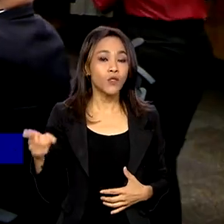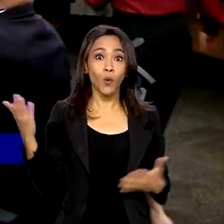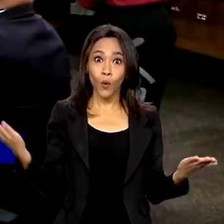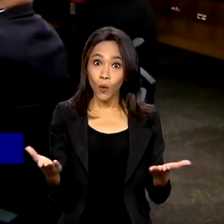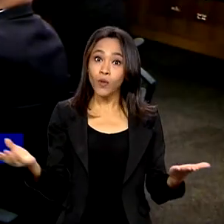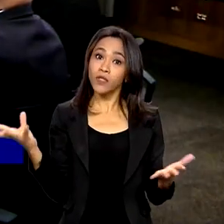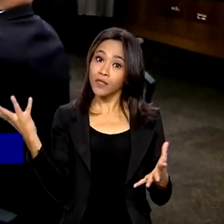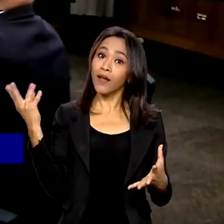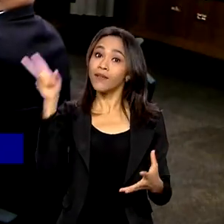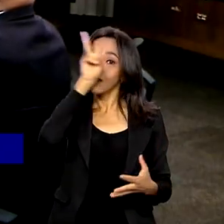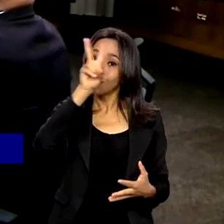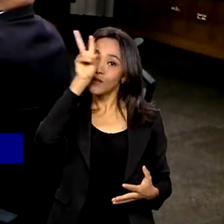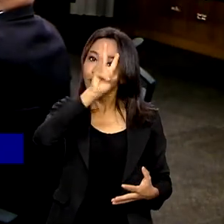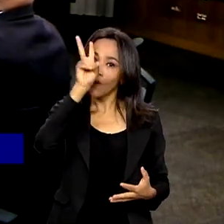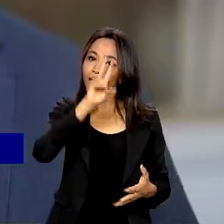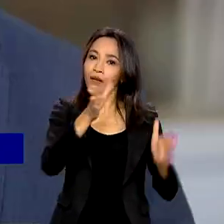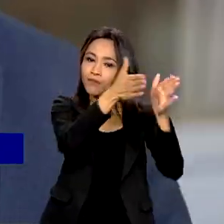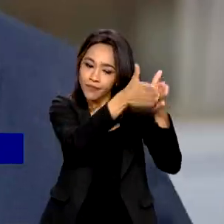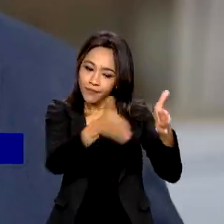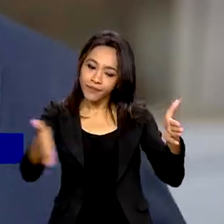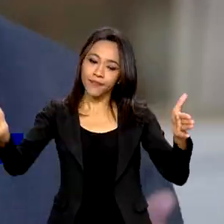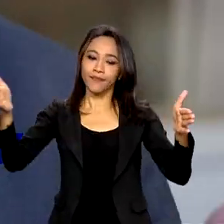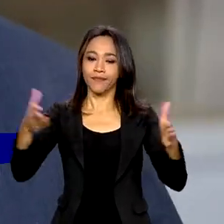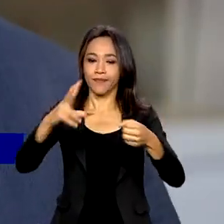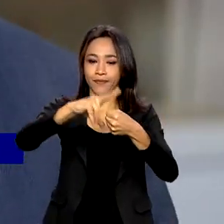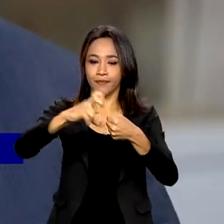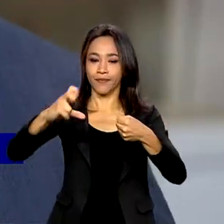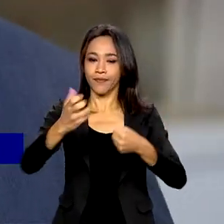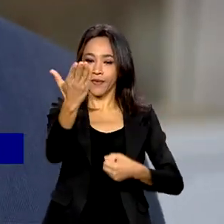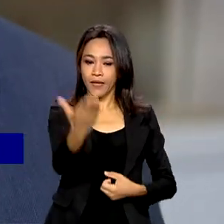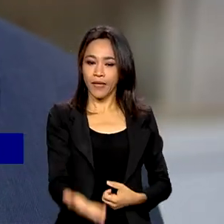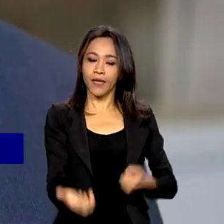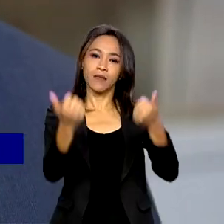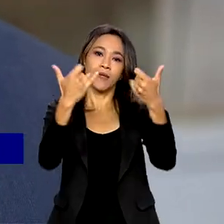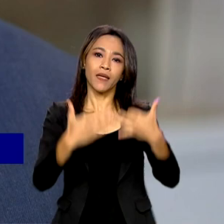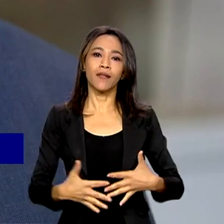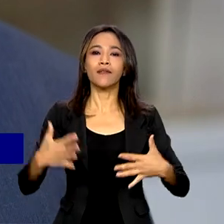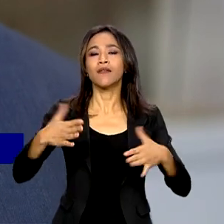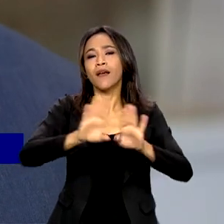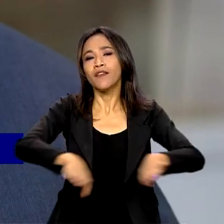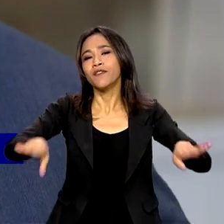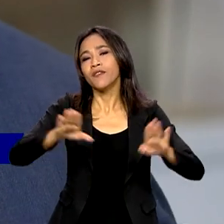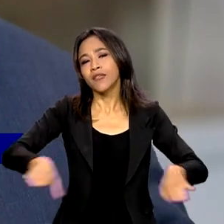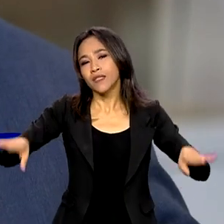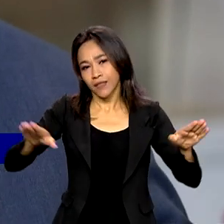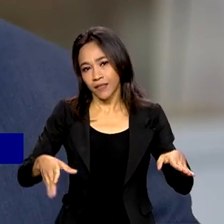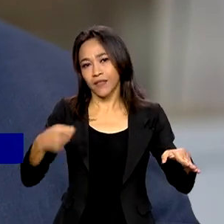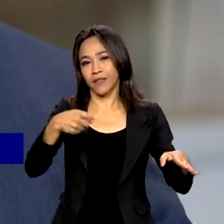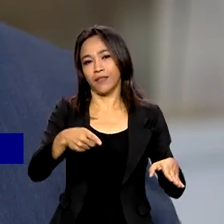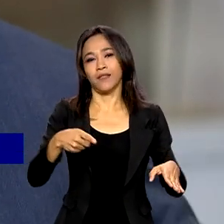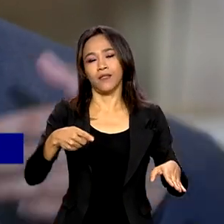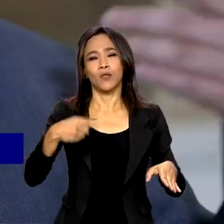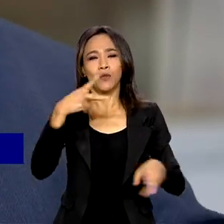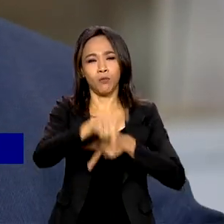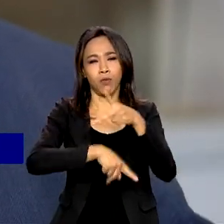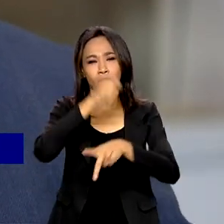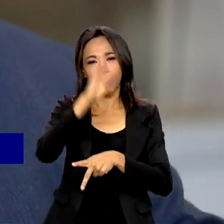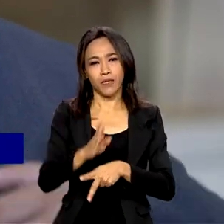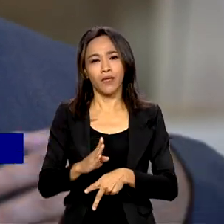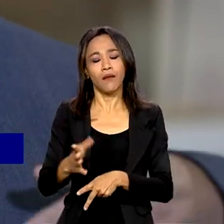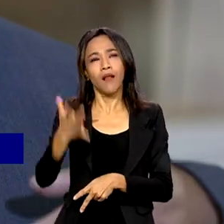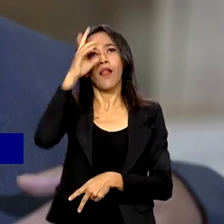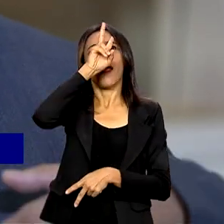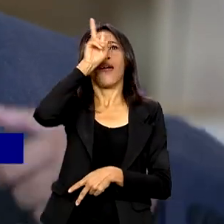contada na Voz do Brasil. A infância de todos os brasileiros e brasileiras é marcada pela Voz do Brasil e você,